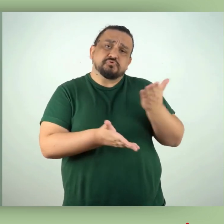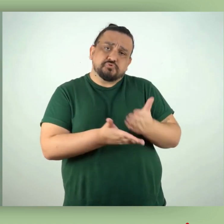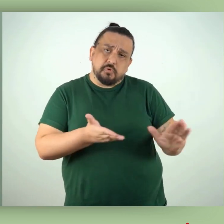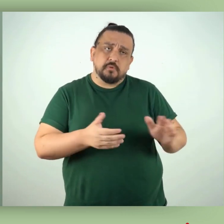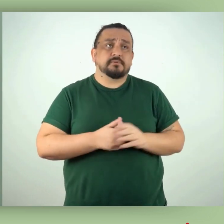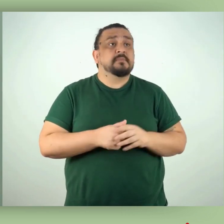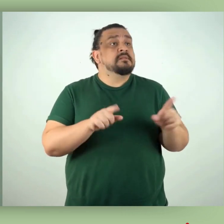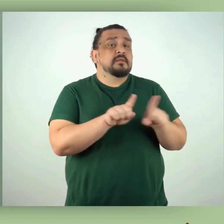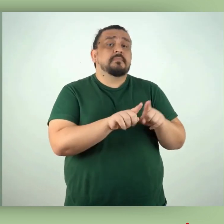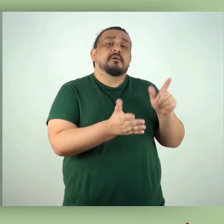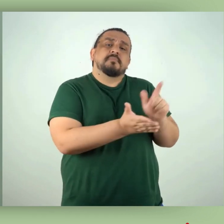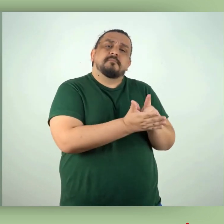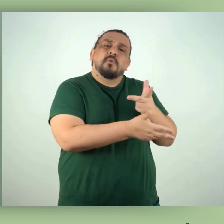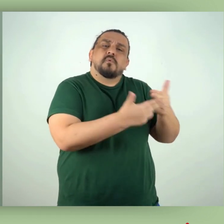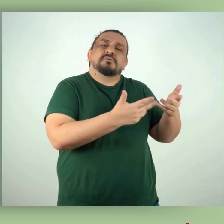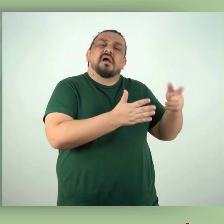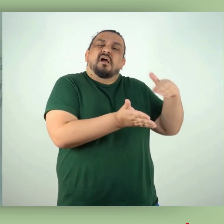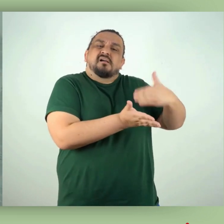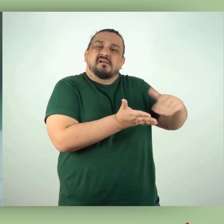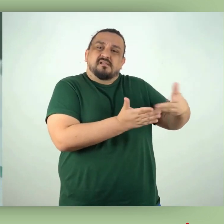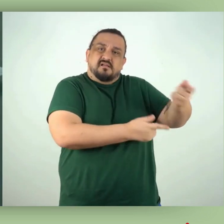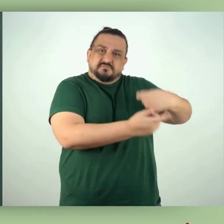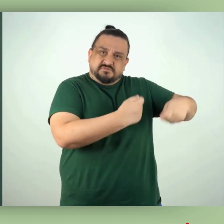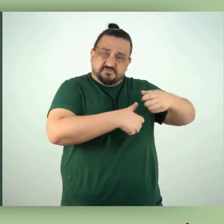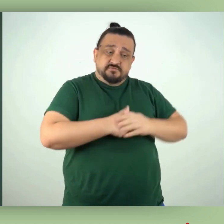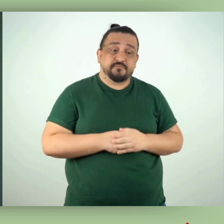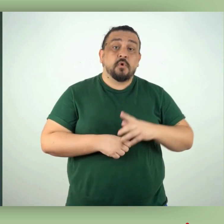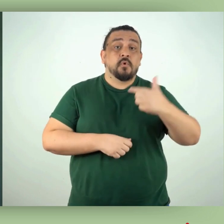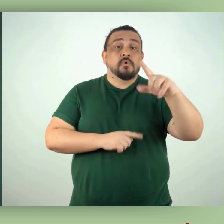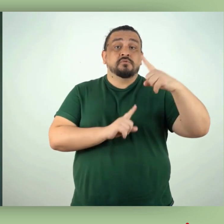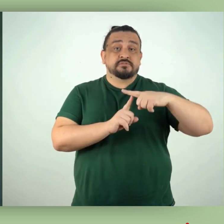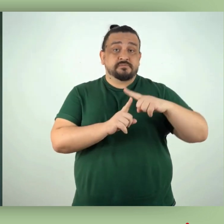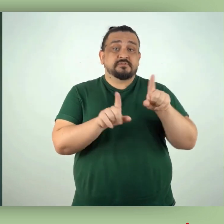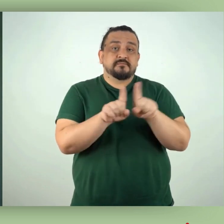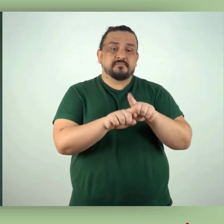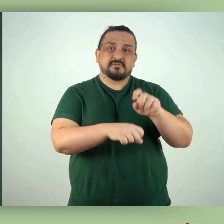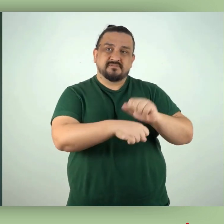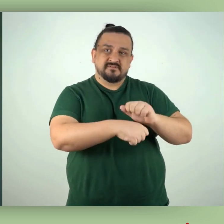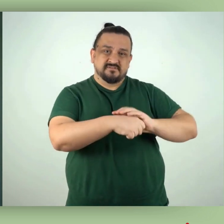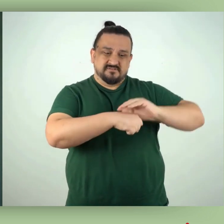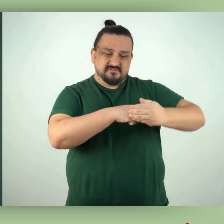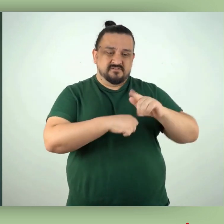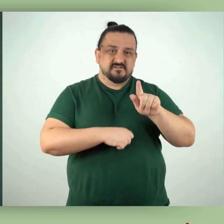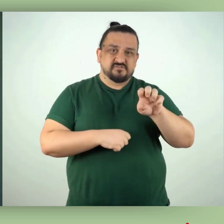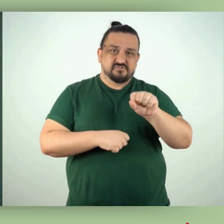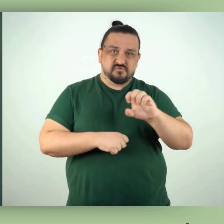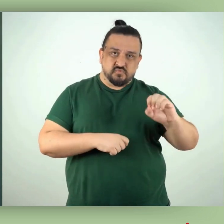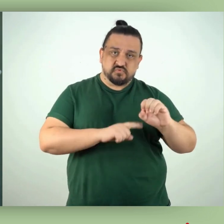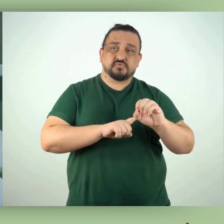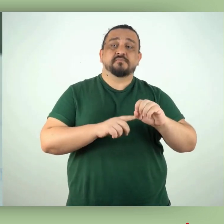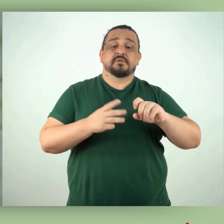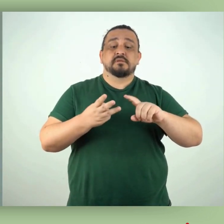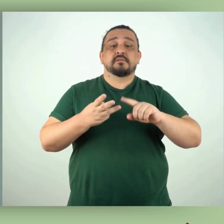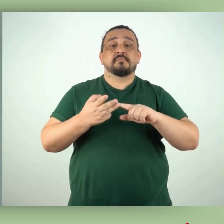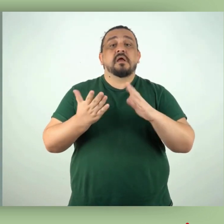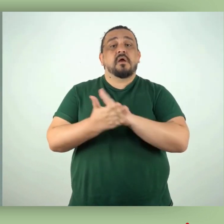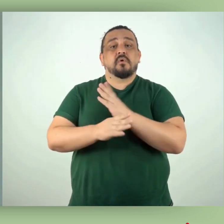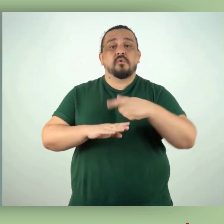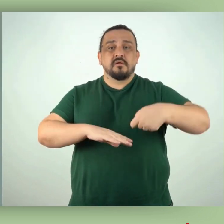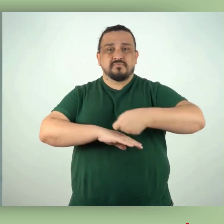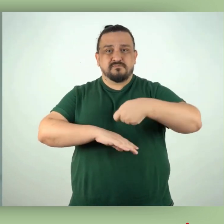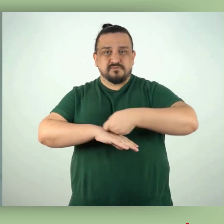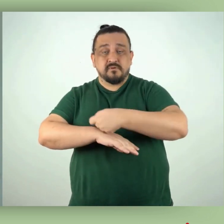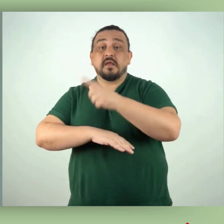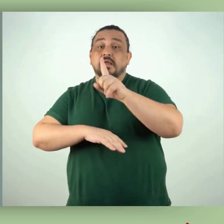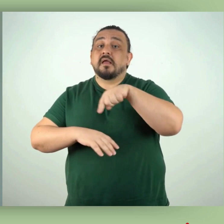resíduos provenientes das áreas administrativas, resíduos de gesso provenientes de assistência à saúde, forrações